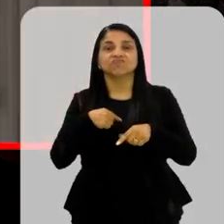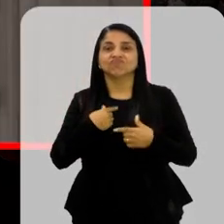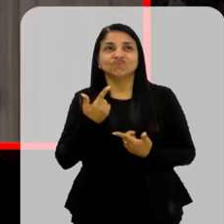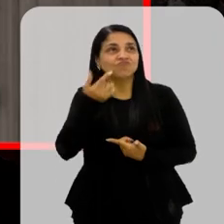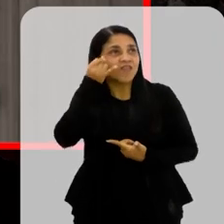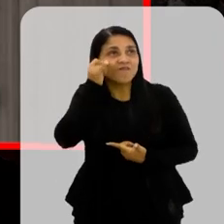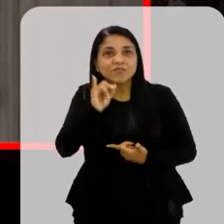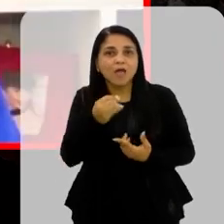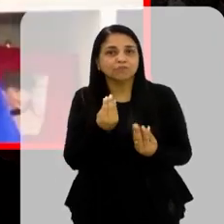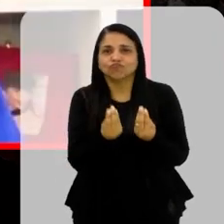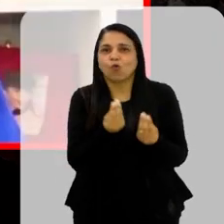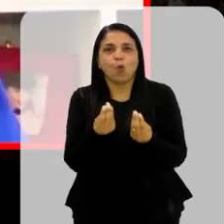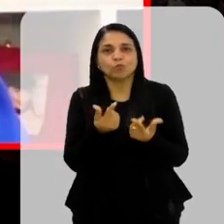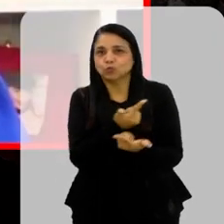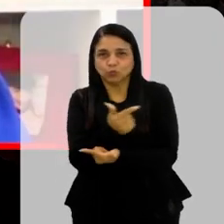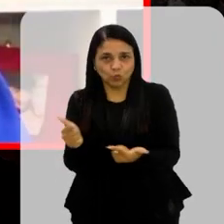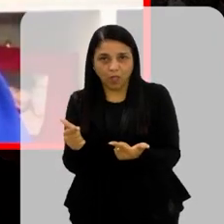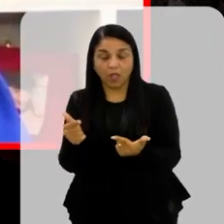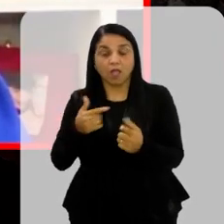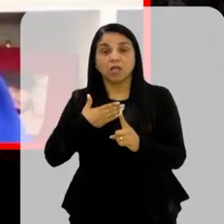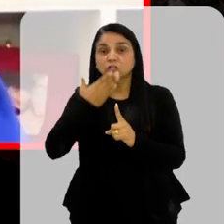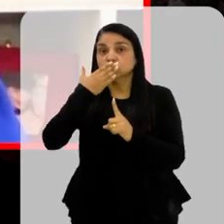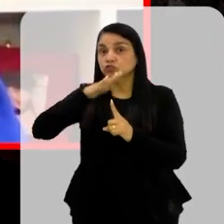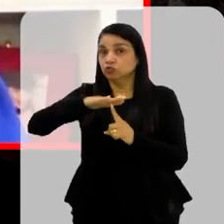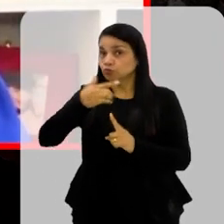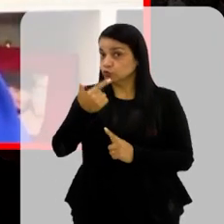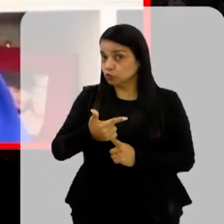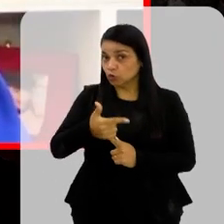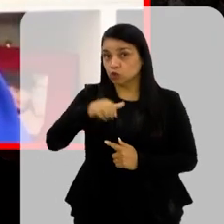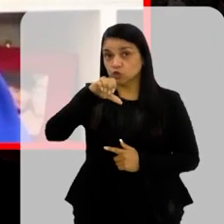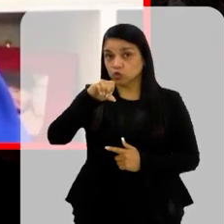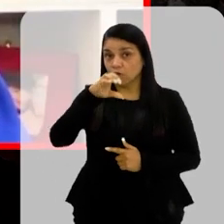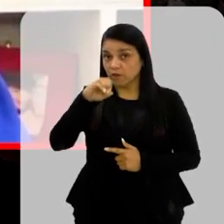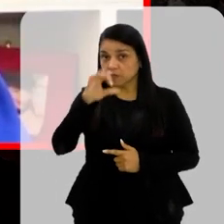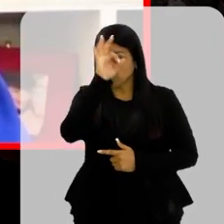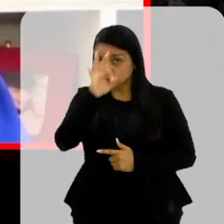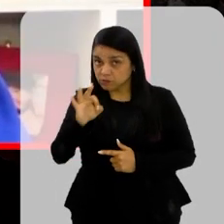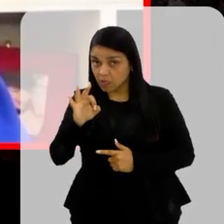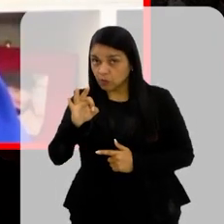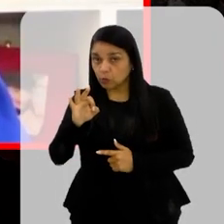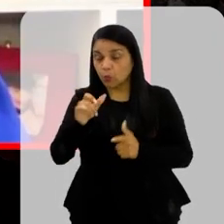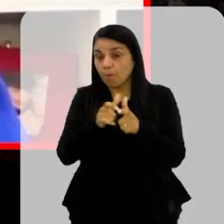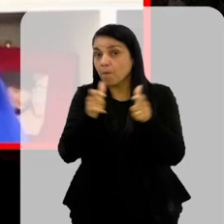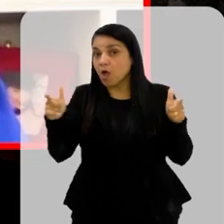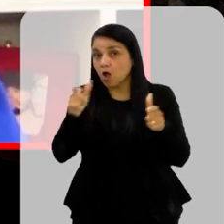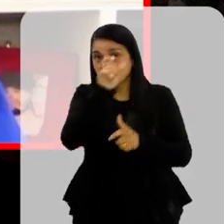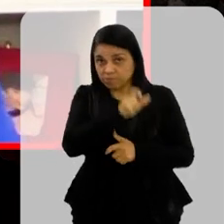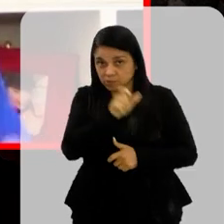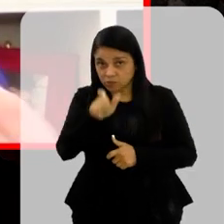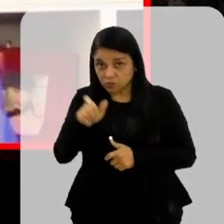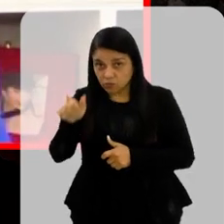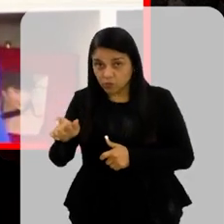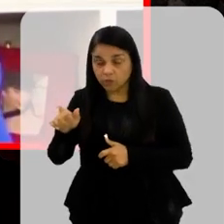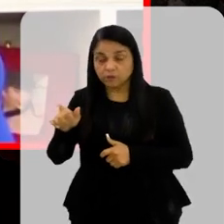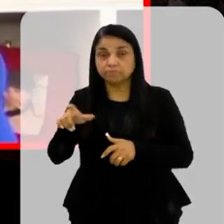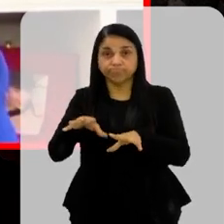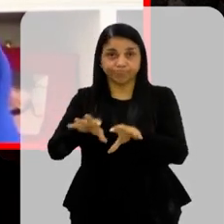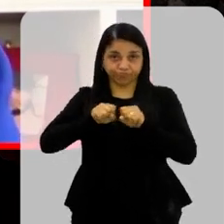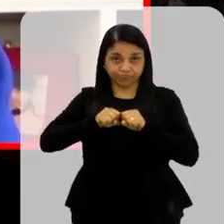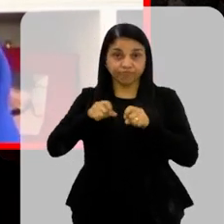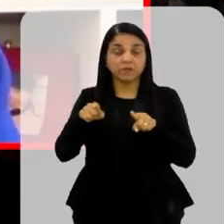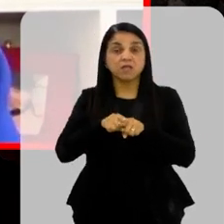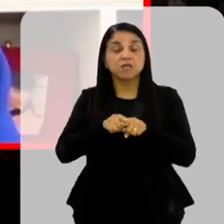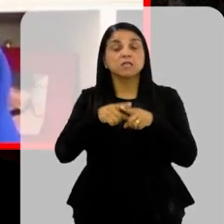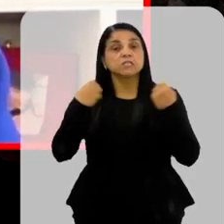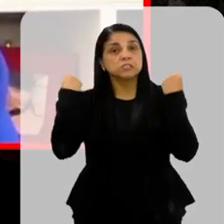evitar No diabetes tipo 2, que é 90% dos casos Você se praticar um